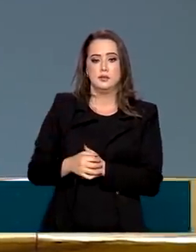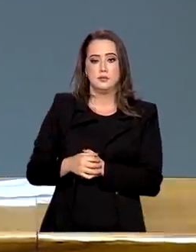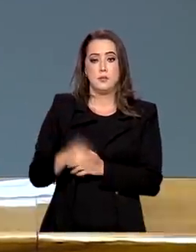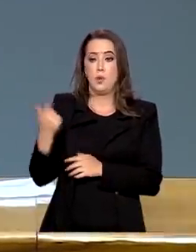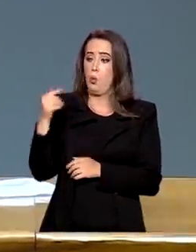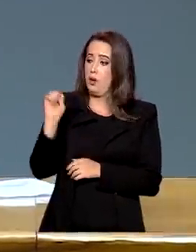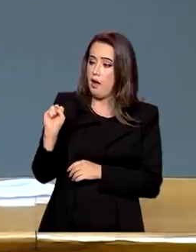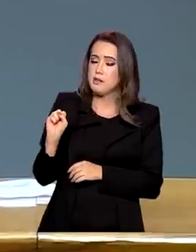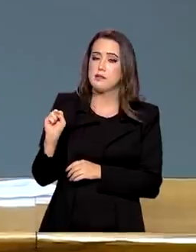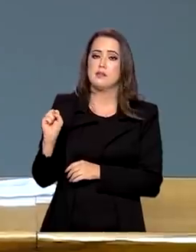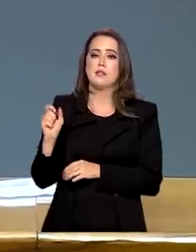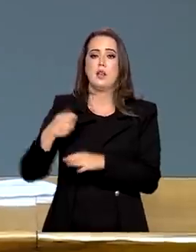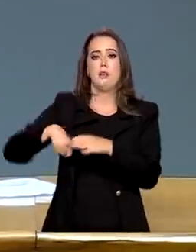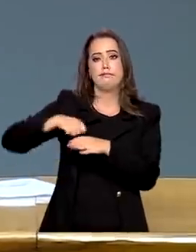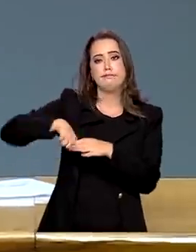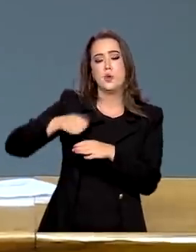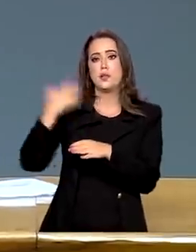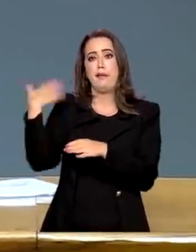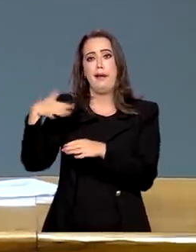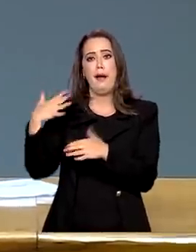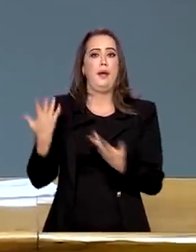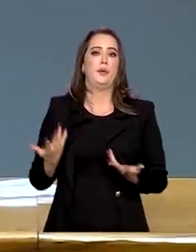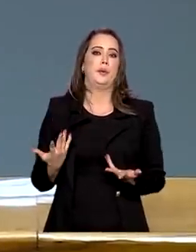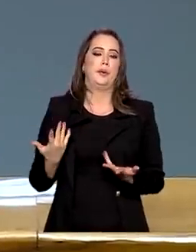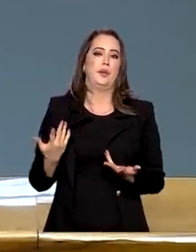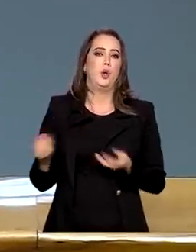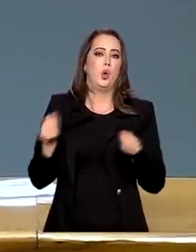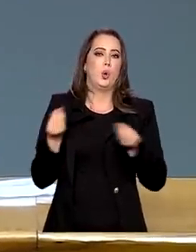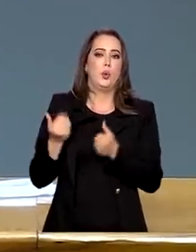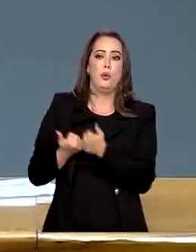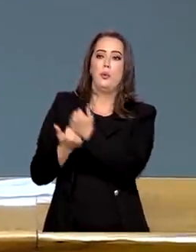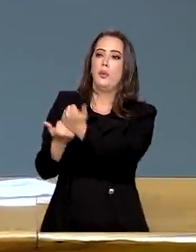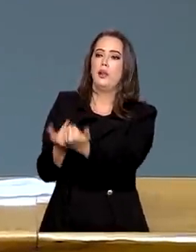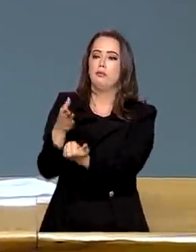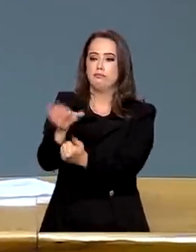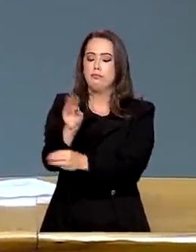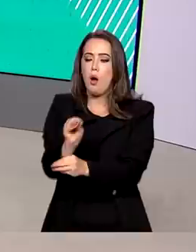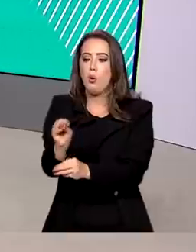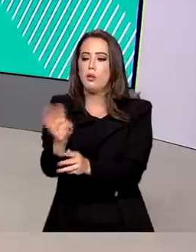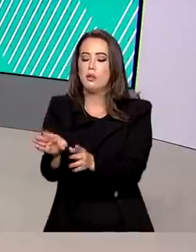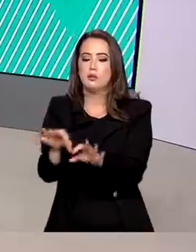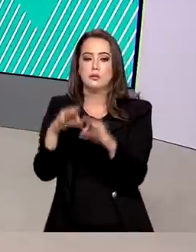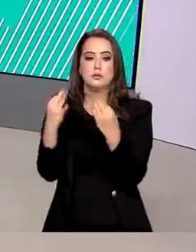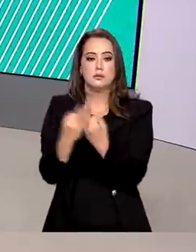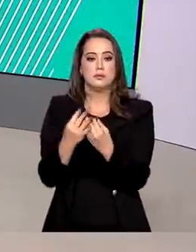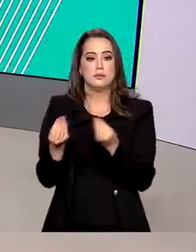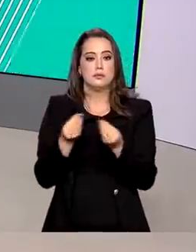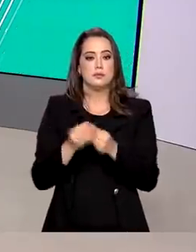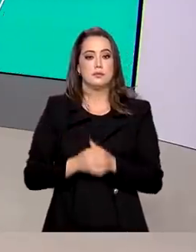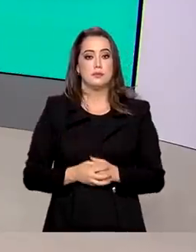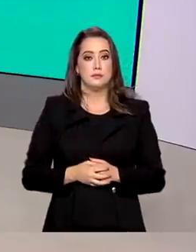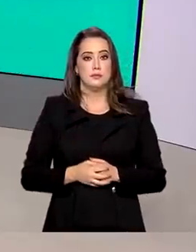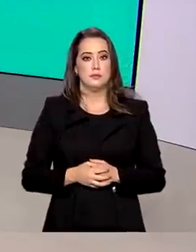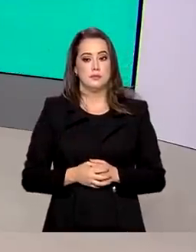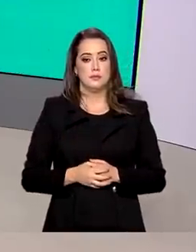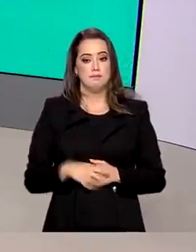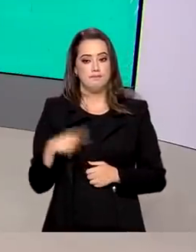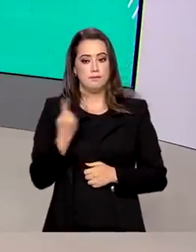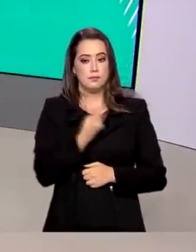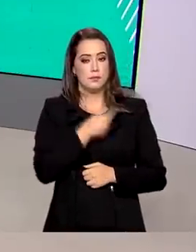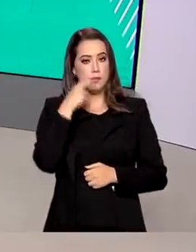o gás, o gás de cozinha subiu, a comida subiu, como é que a gente atende essa turma aí? Até onde a gente pode ir? Bom, nós estamos